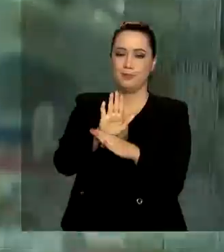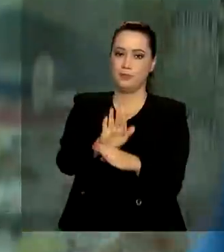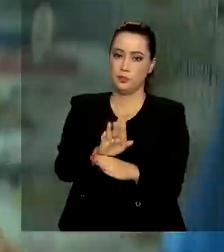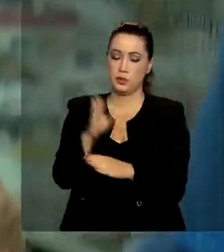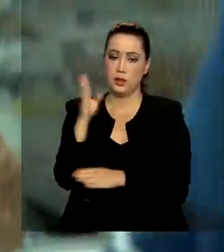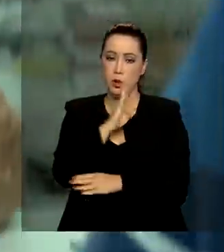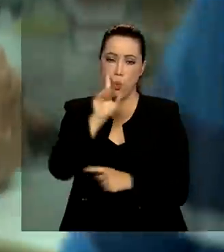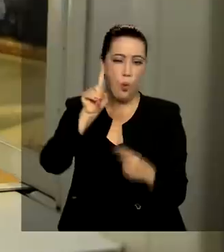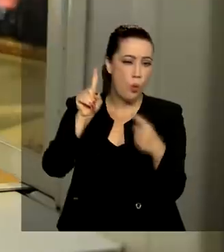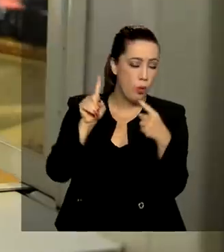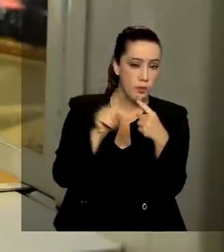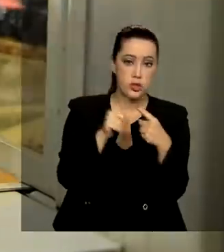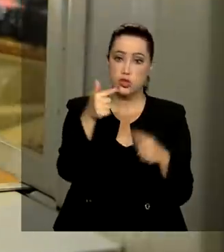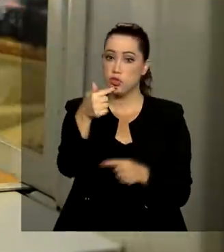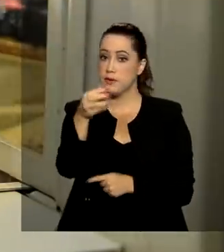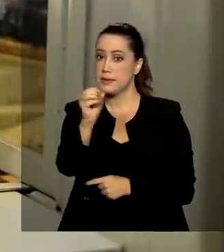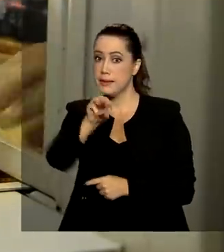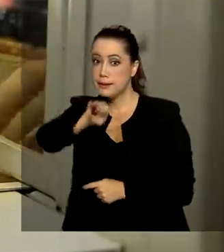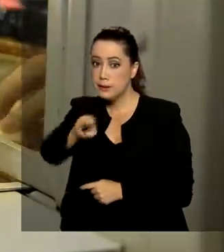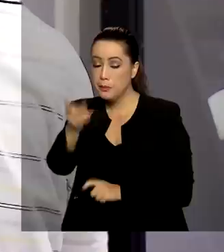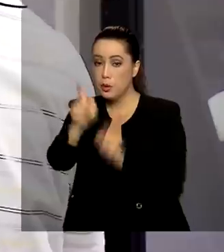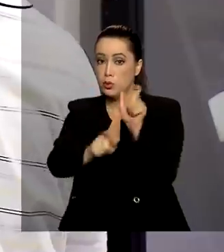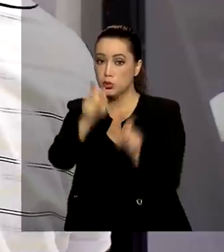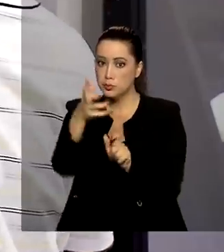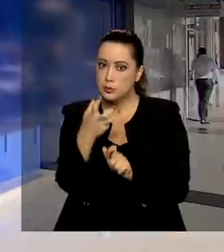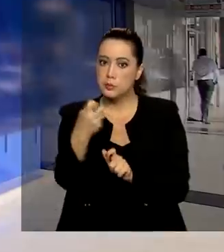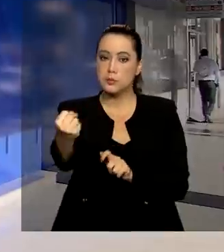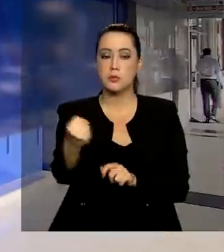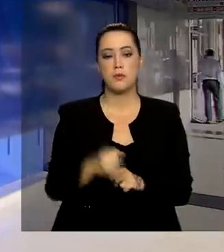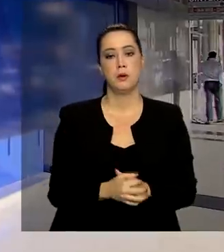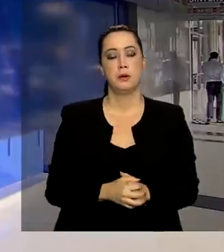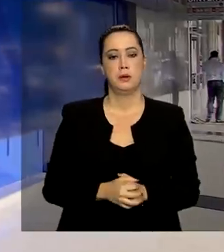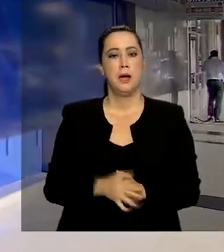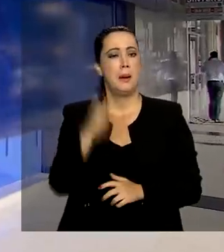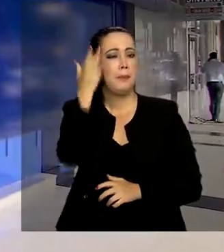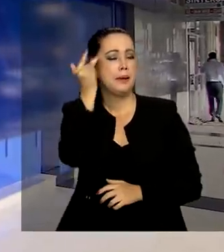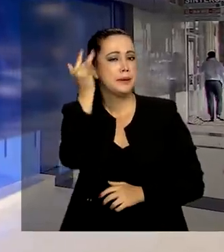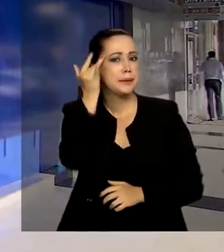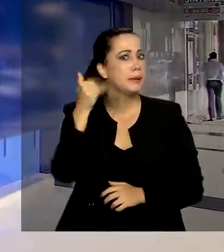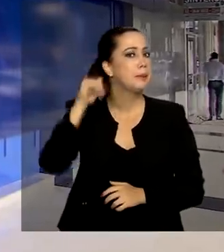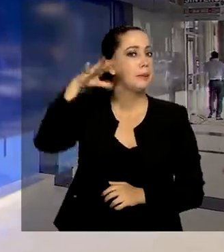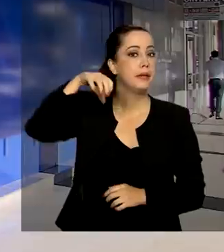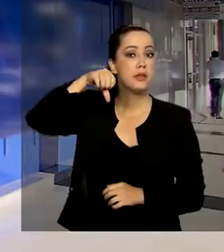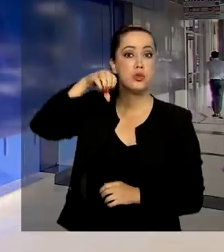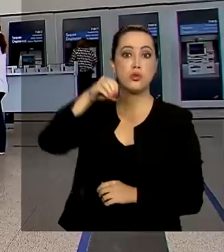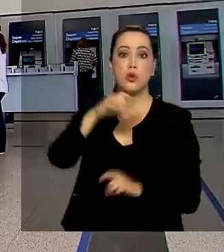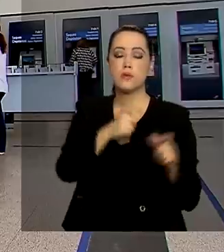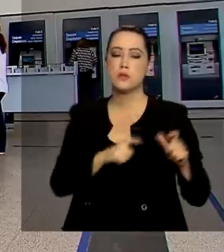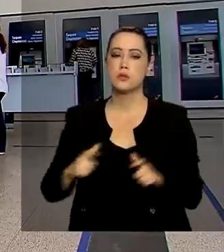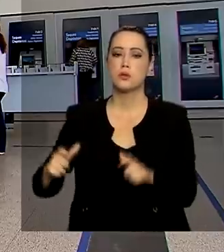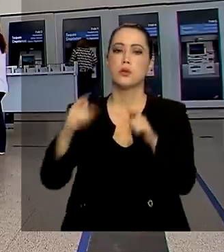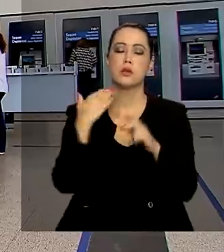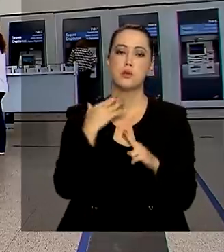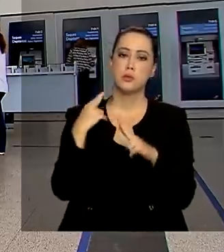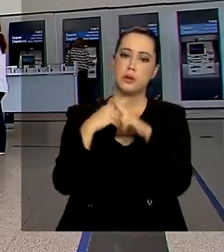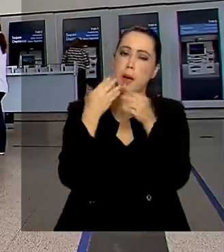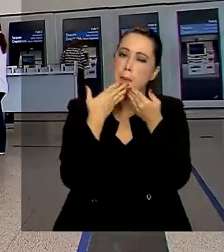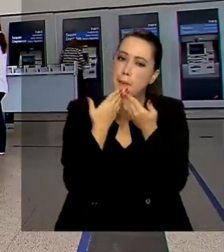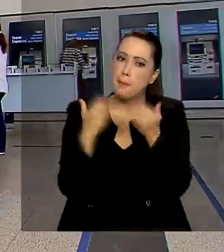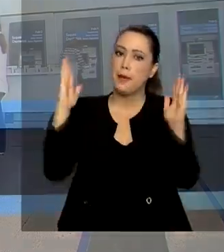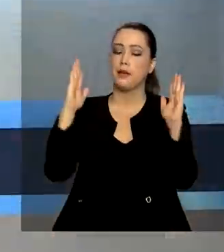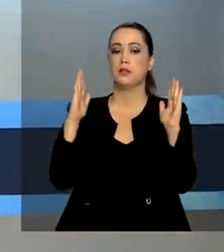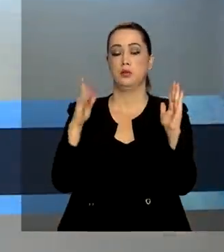meta é alcançar 70 milhões de pessoas. Amanhã, mais de 900 agências da Caixa vão abrir para